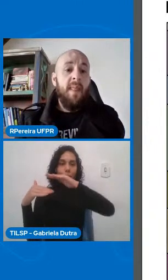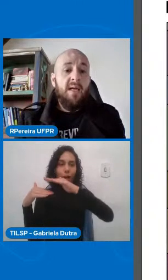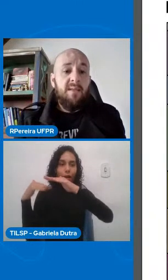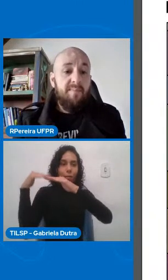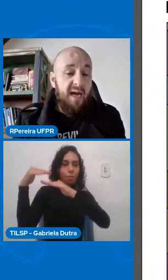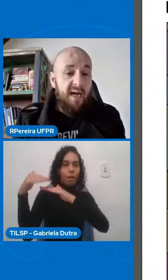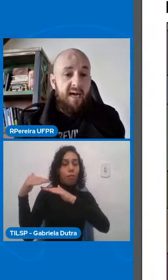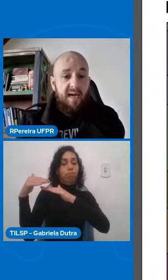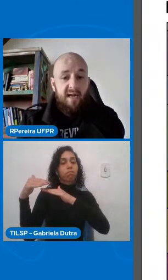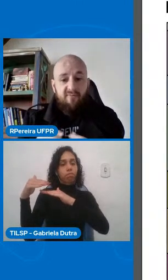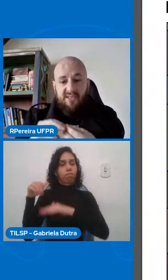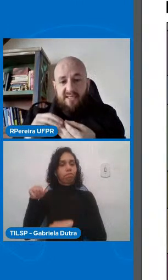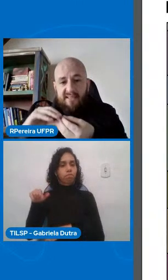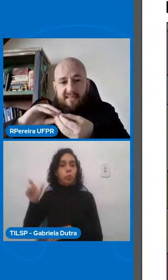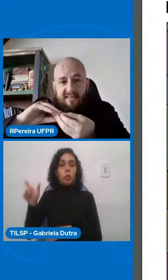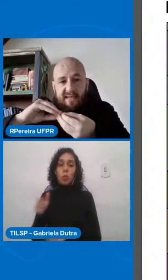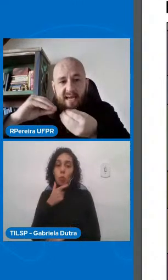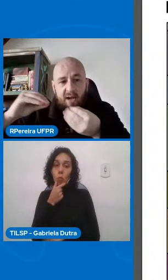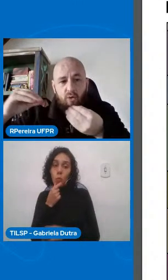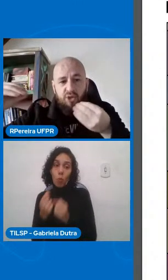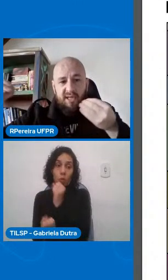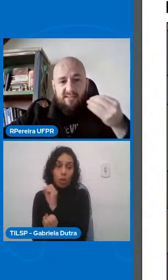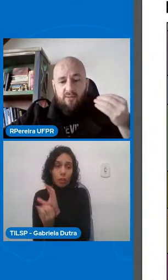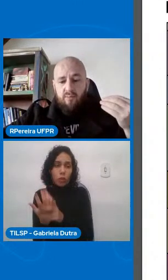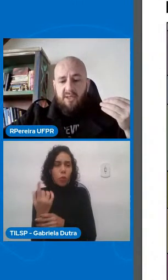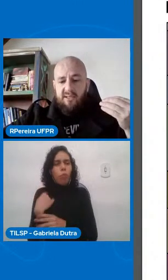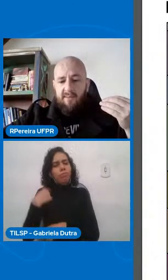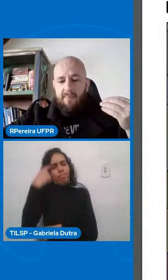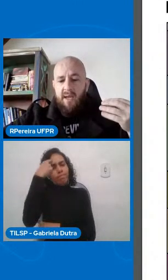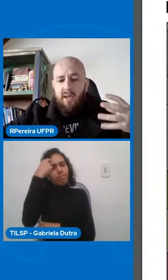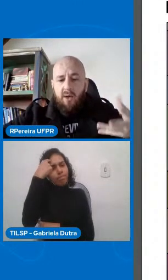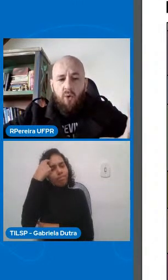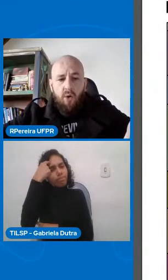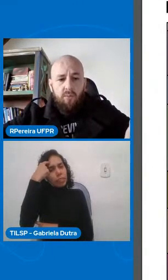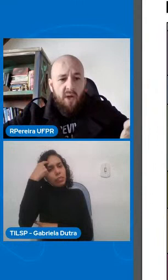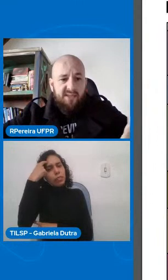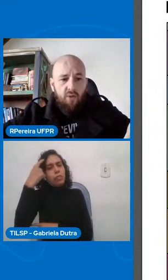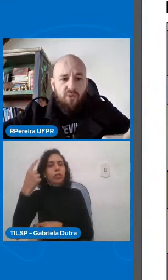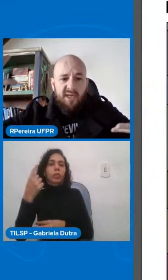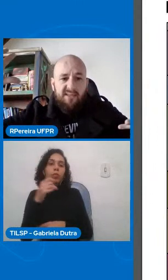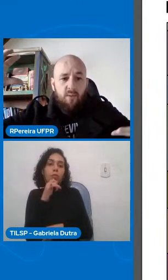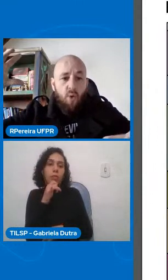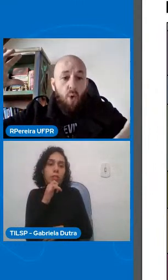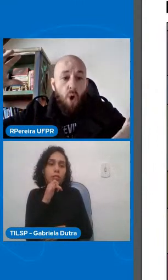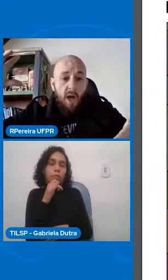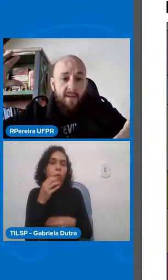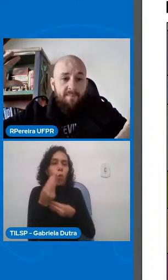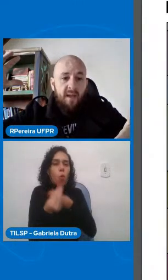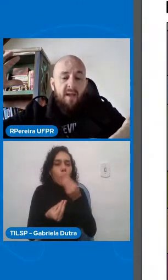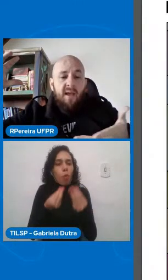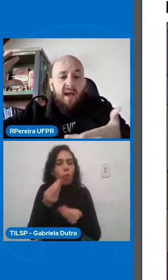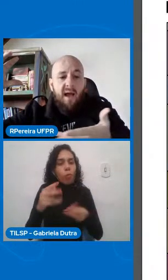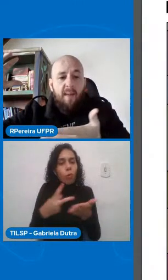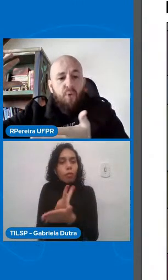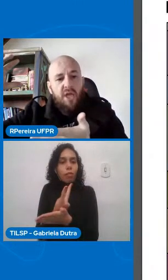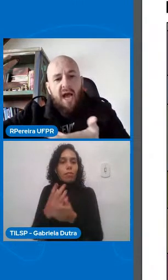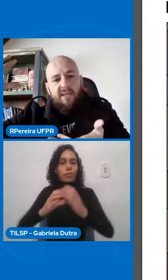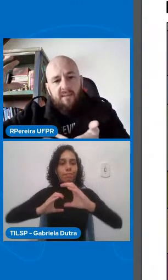isso para você entender a comunicação humana e como essa comunicação ocorre